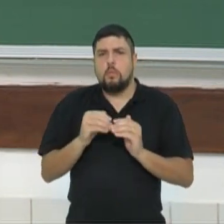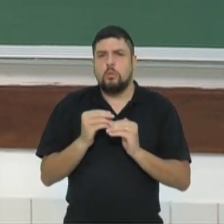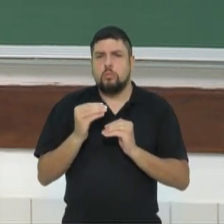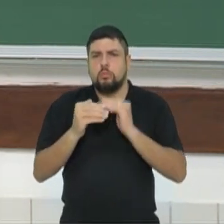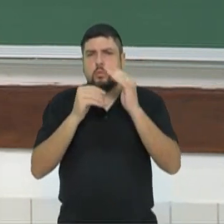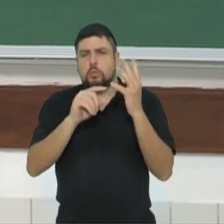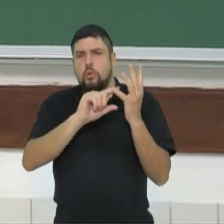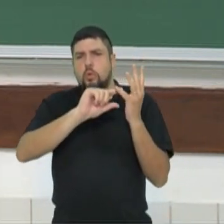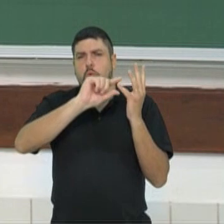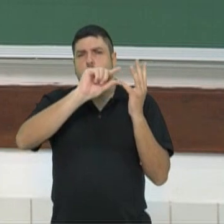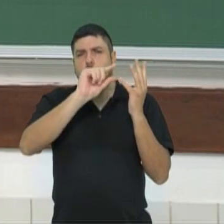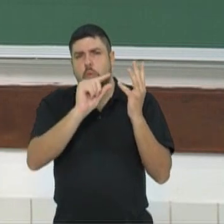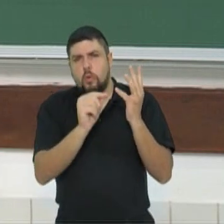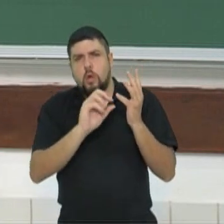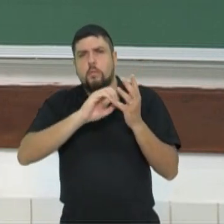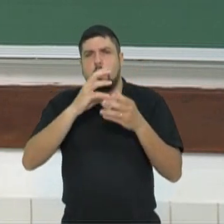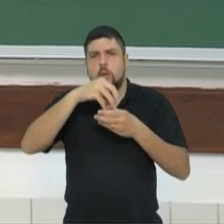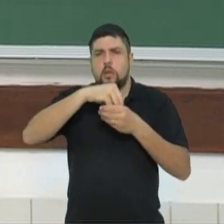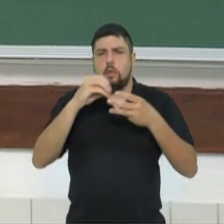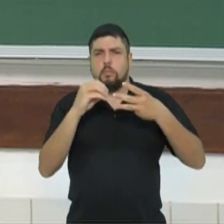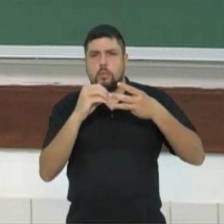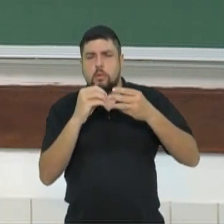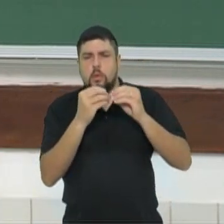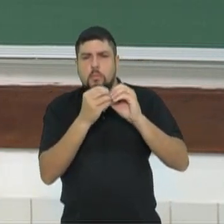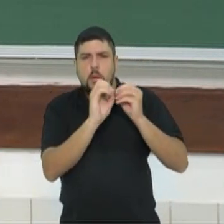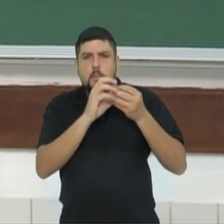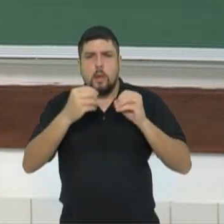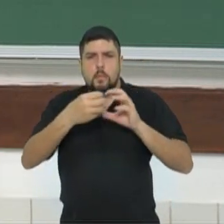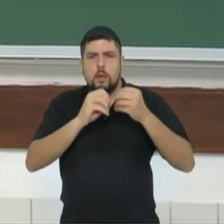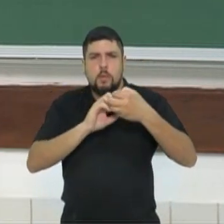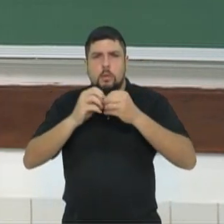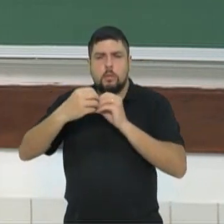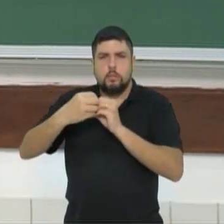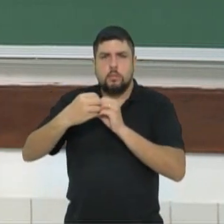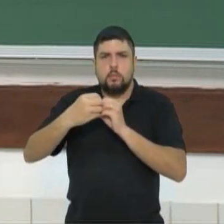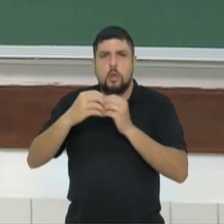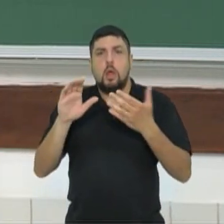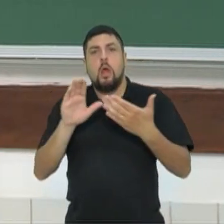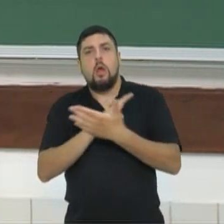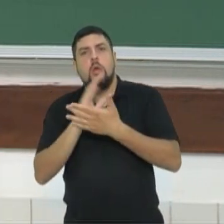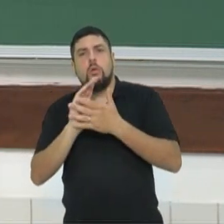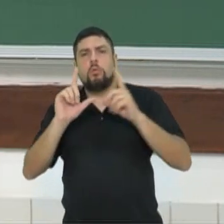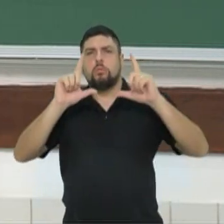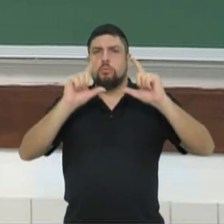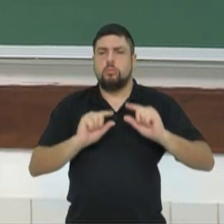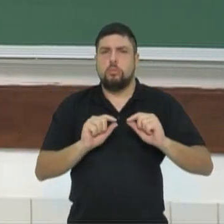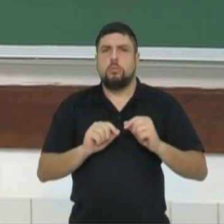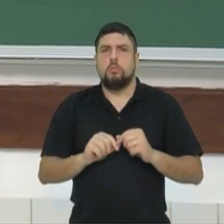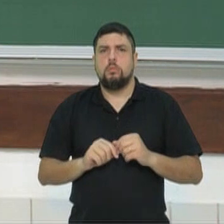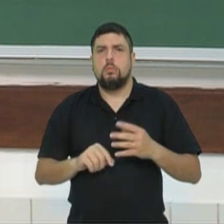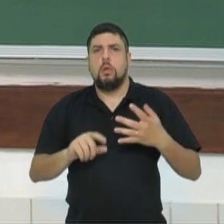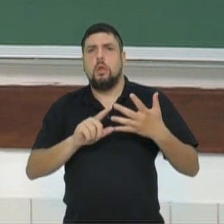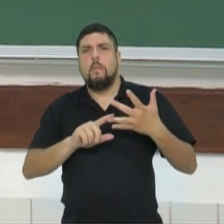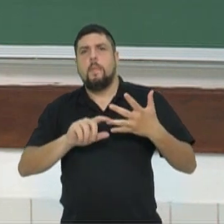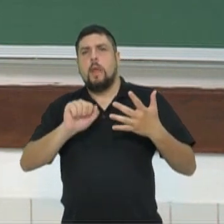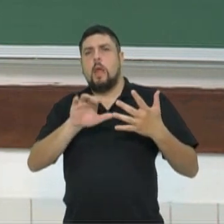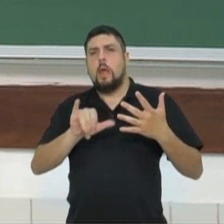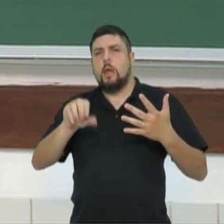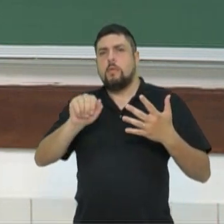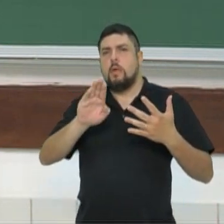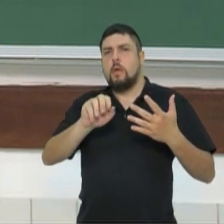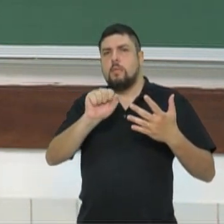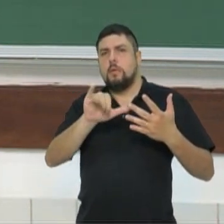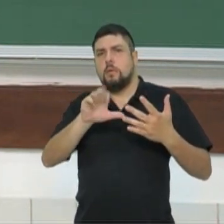celular, outra é multiplicação celular, outra é inibição desse processo. O ácido abcísico, com morte